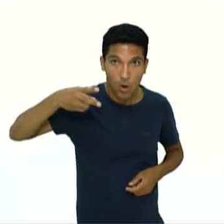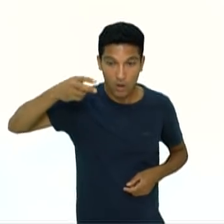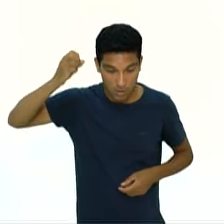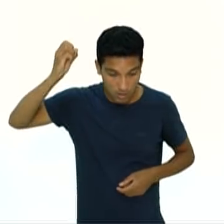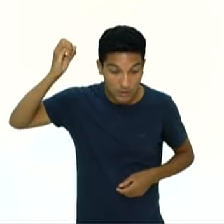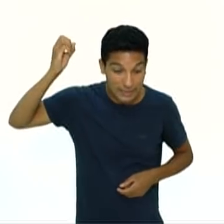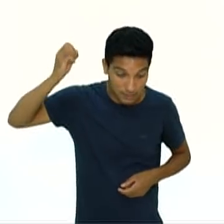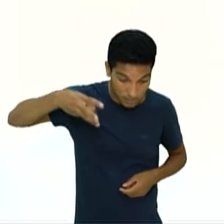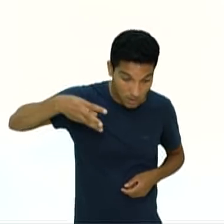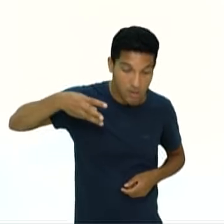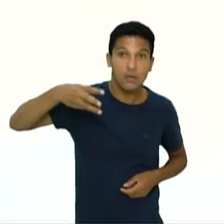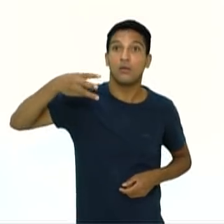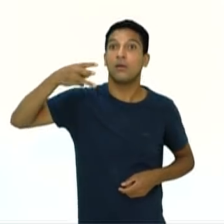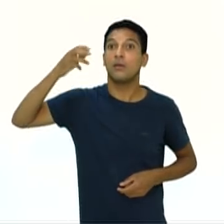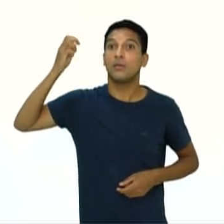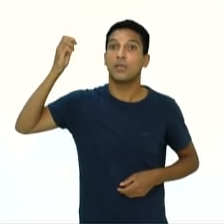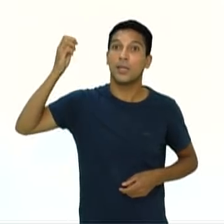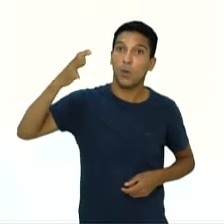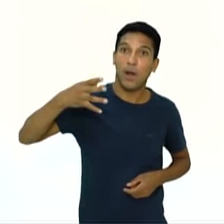contagem.